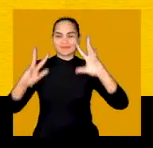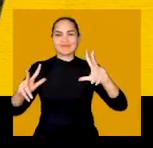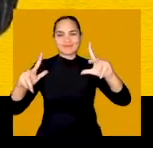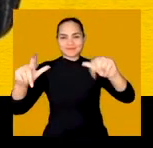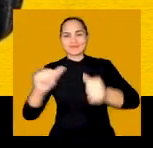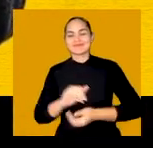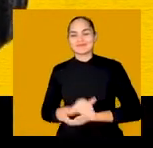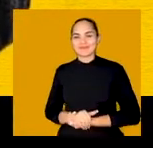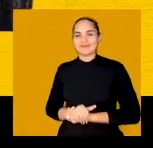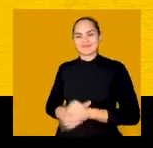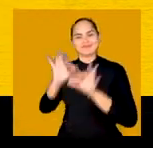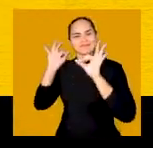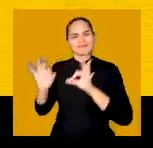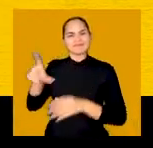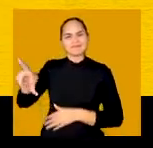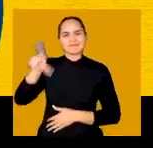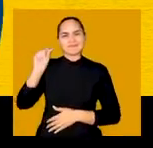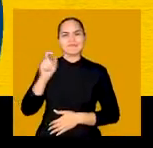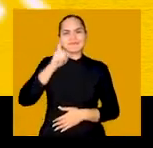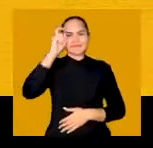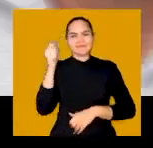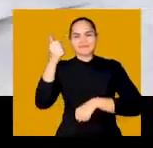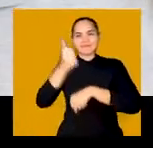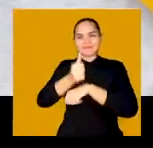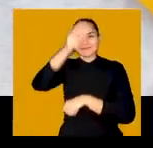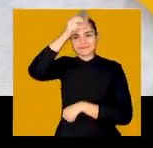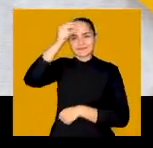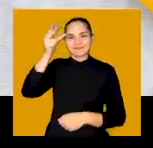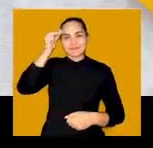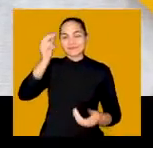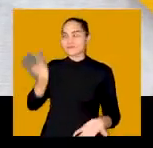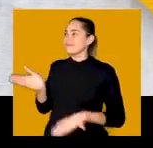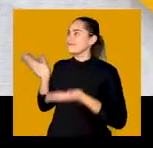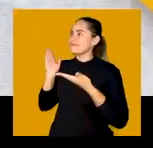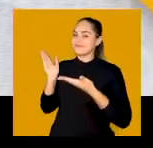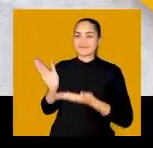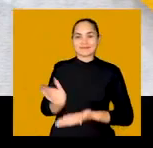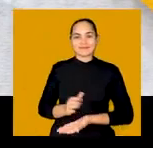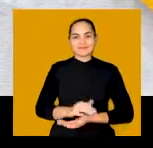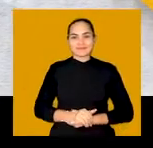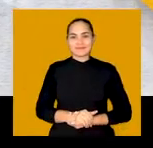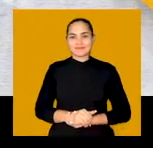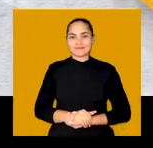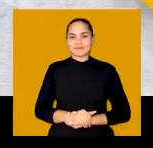doze! Quero respeito! O Sarto é Sarto, nosso prefeito!